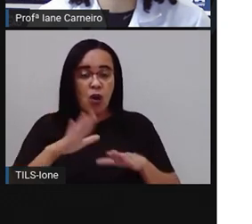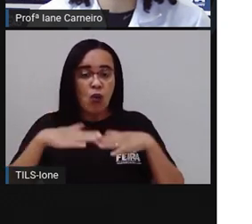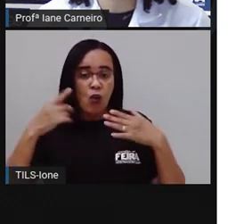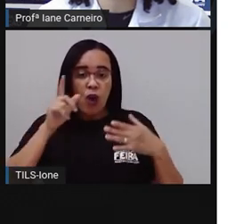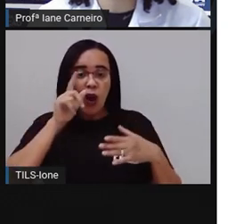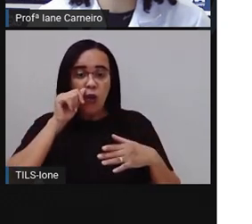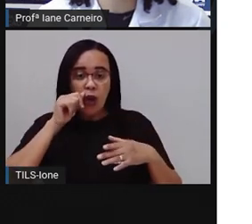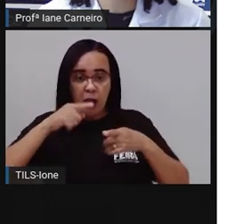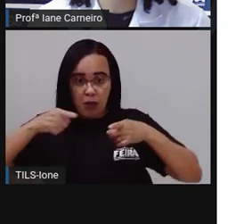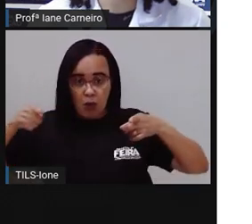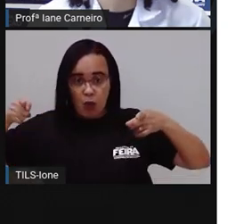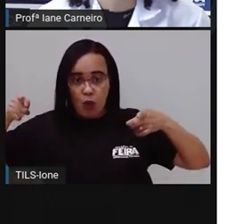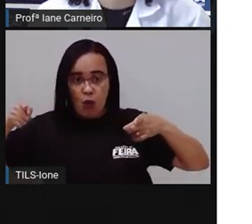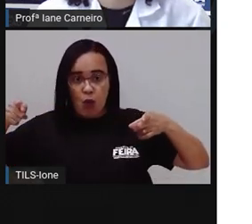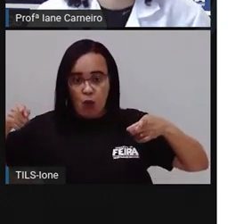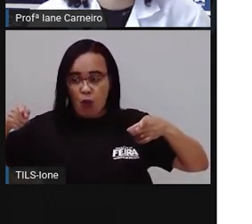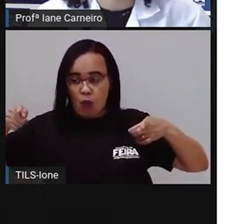o 4?